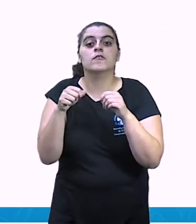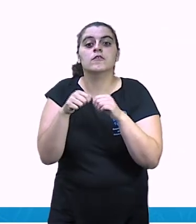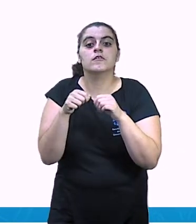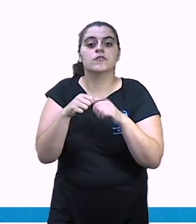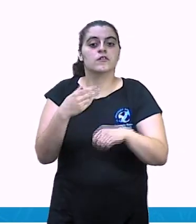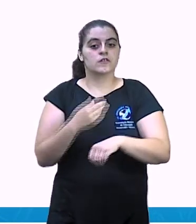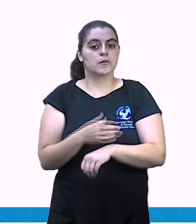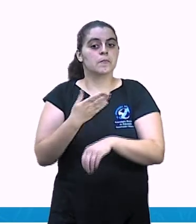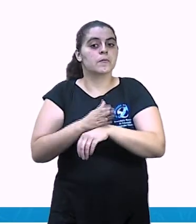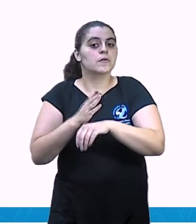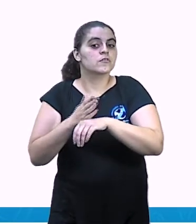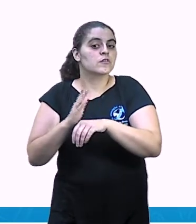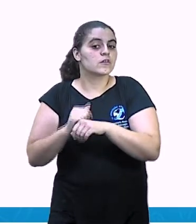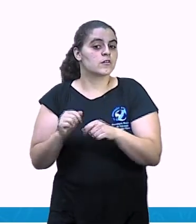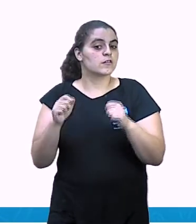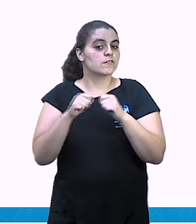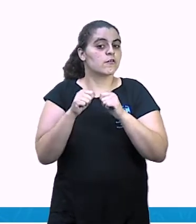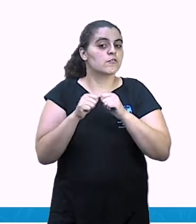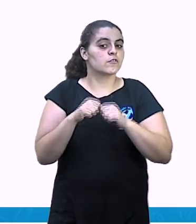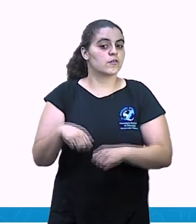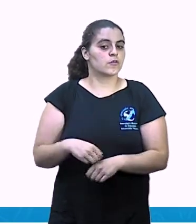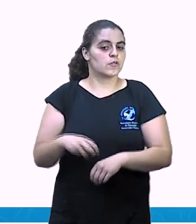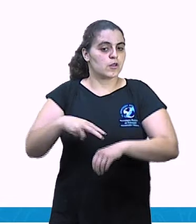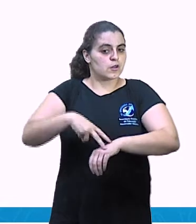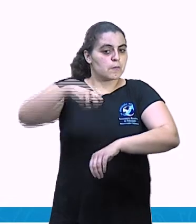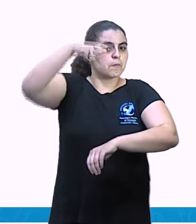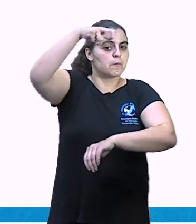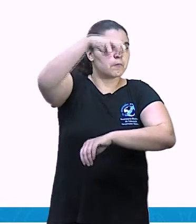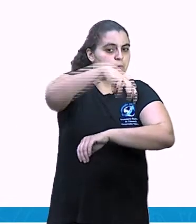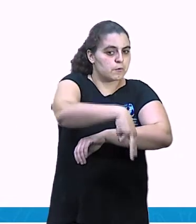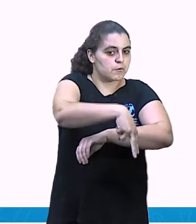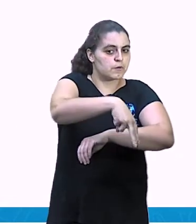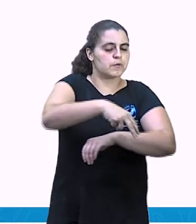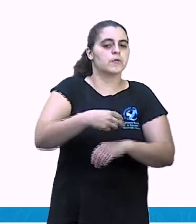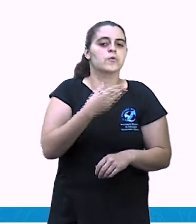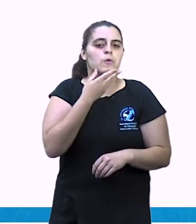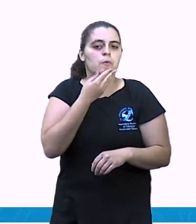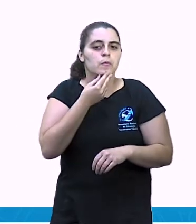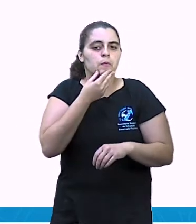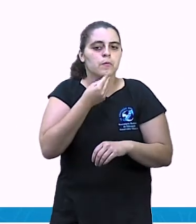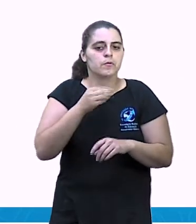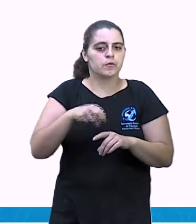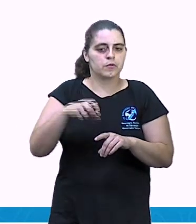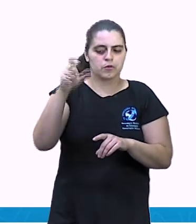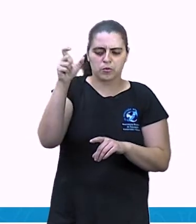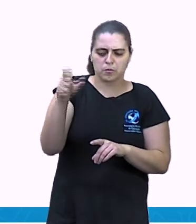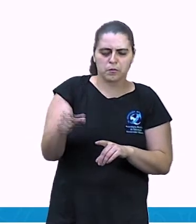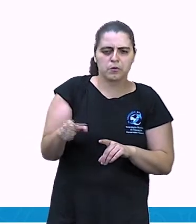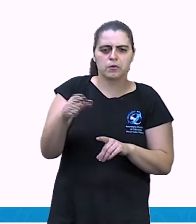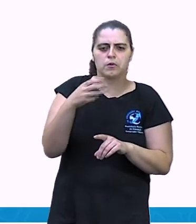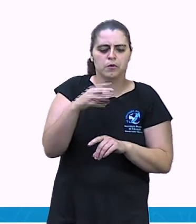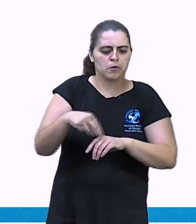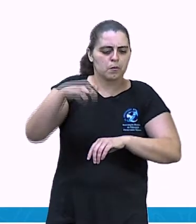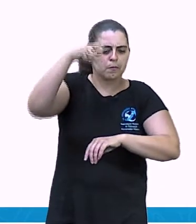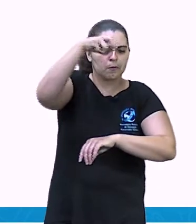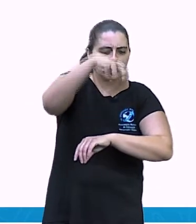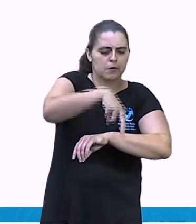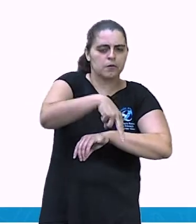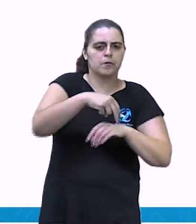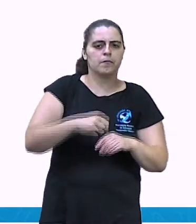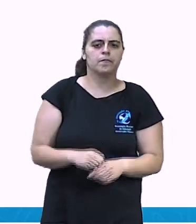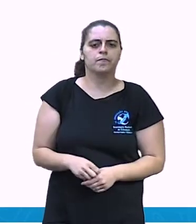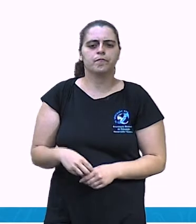praticando. Então, pula é o meu verbo que indica a ação. Olha a próxima frase.